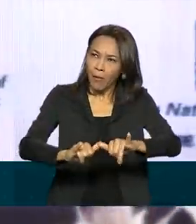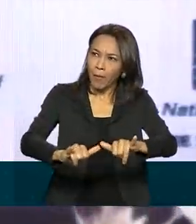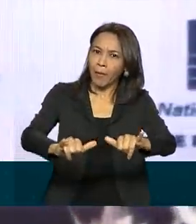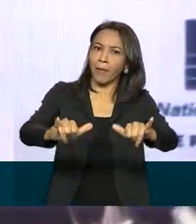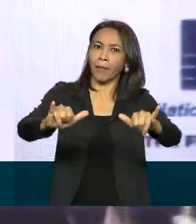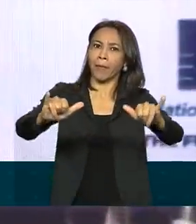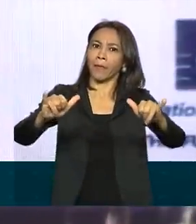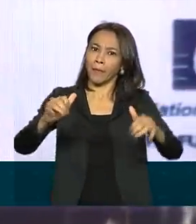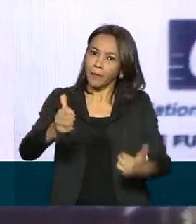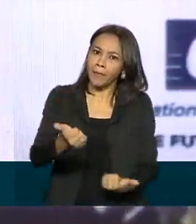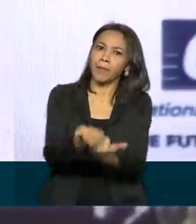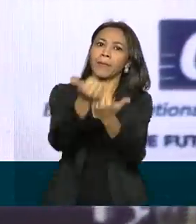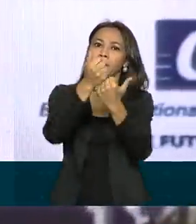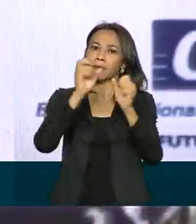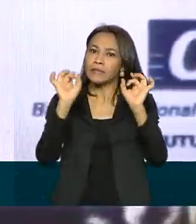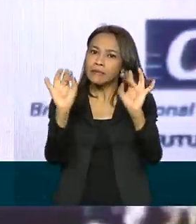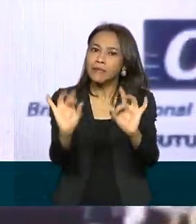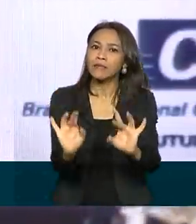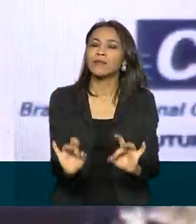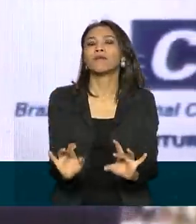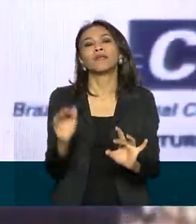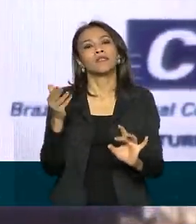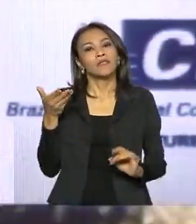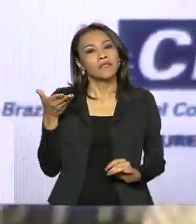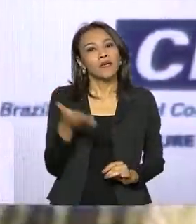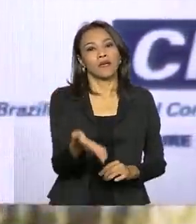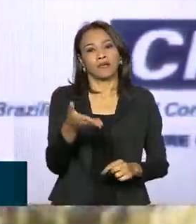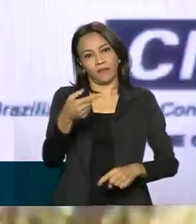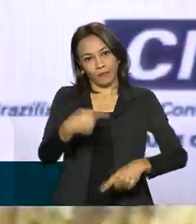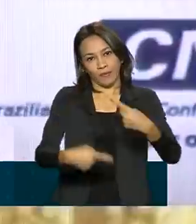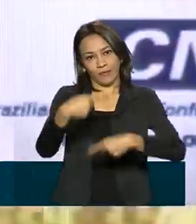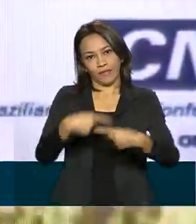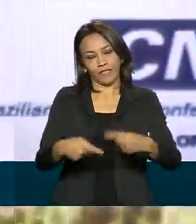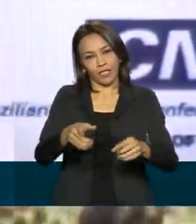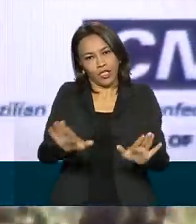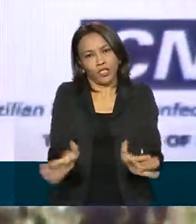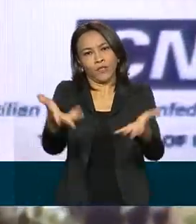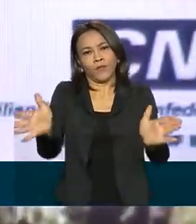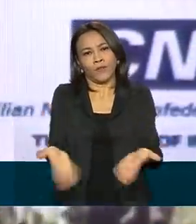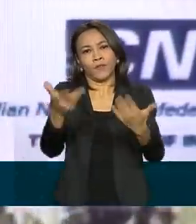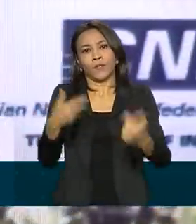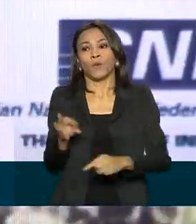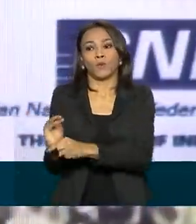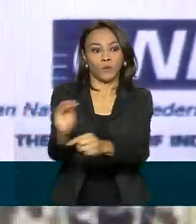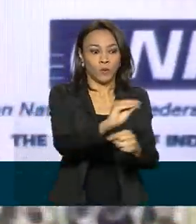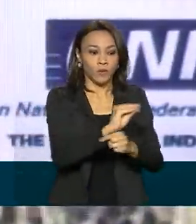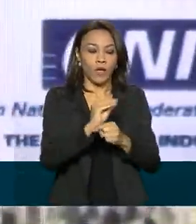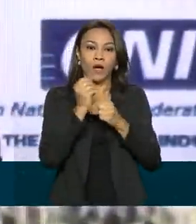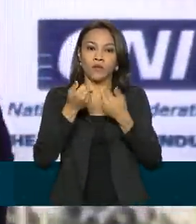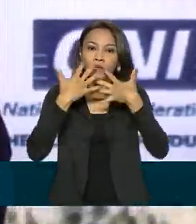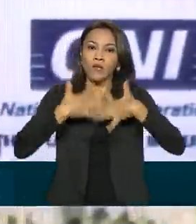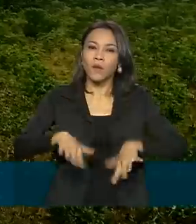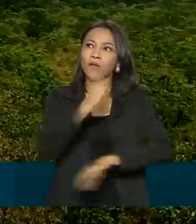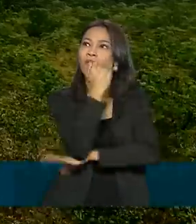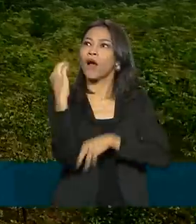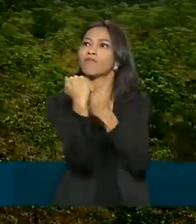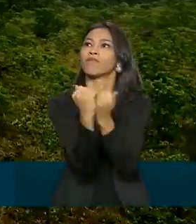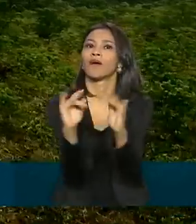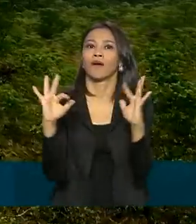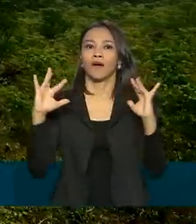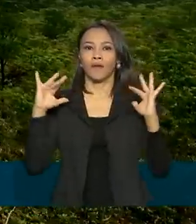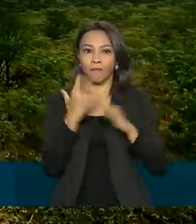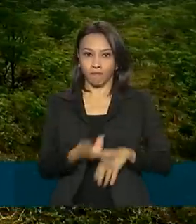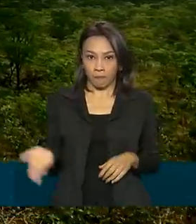especialmente, nesse caso, uma política que fomenta os serviços ambientais, fomenta a preservação de floresta. O